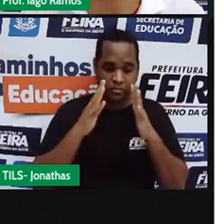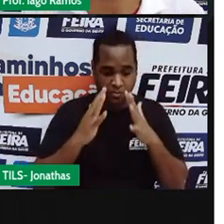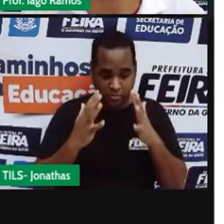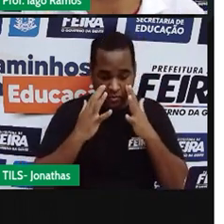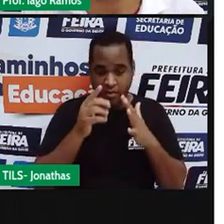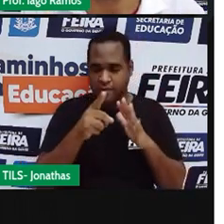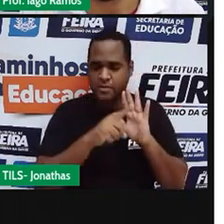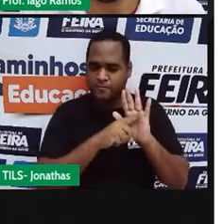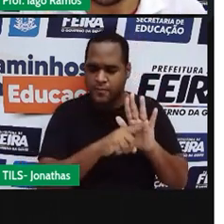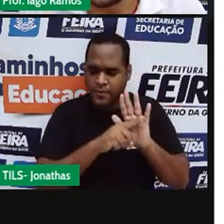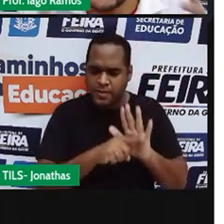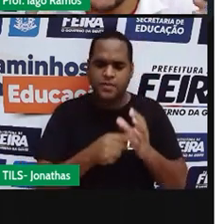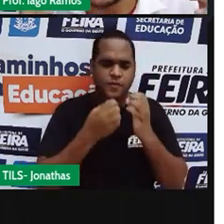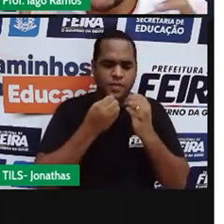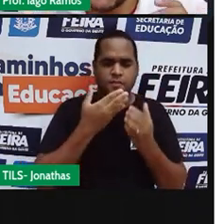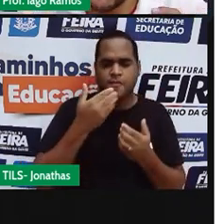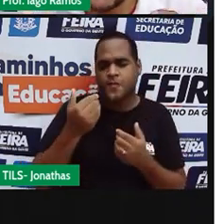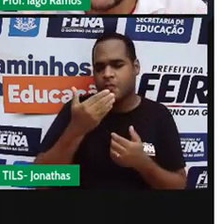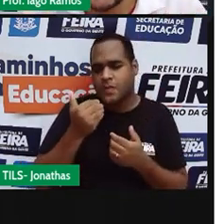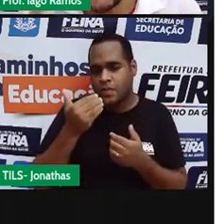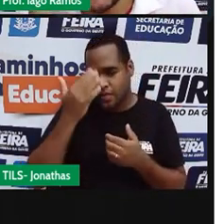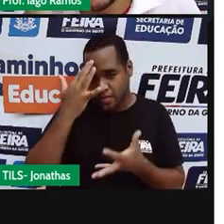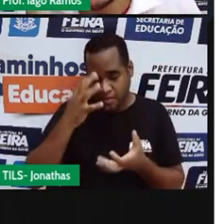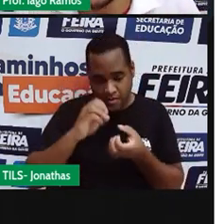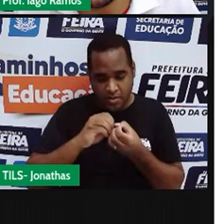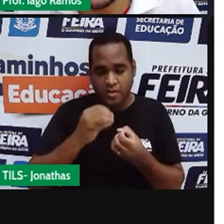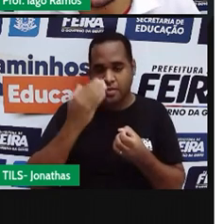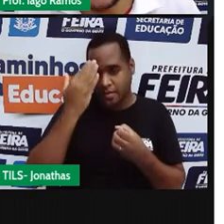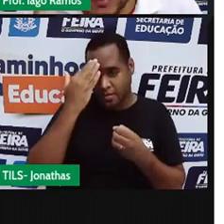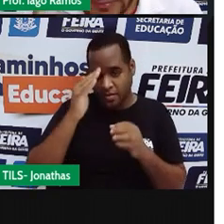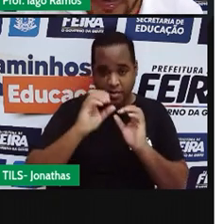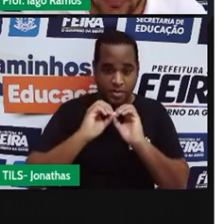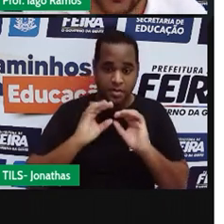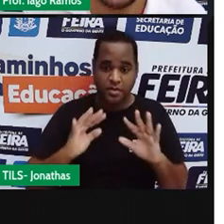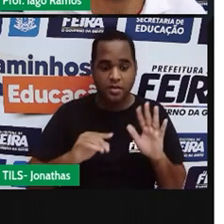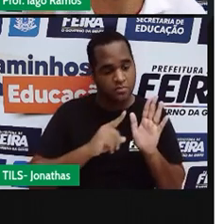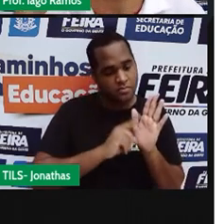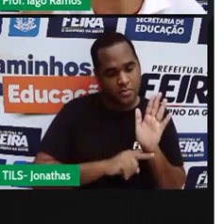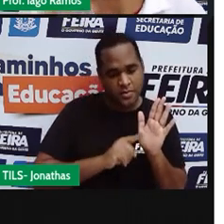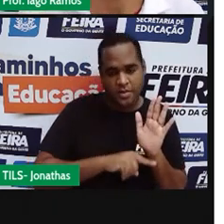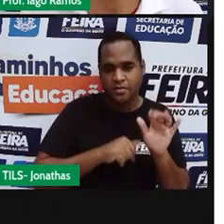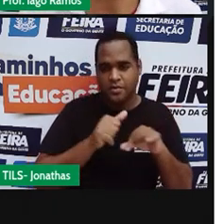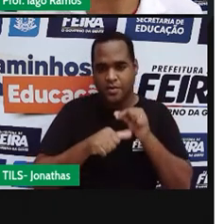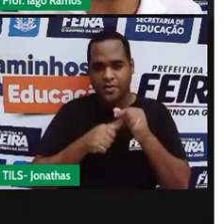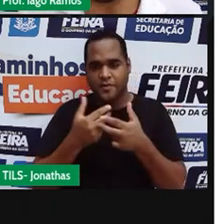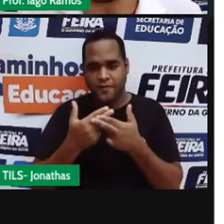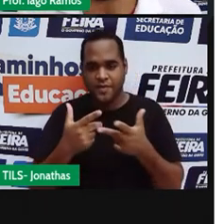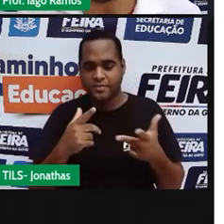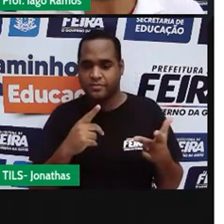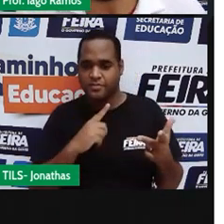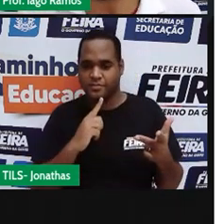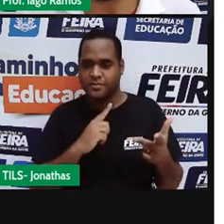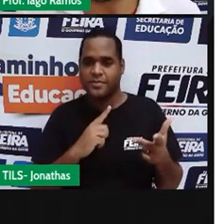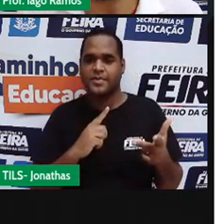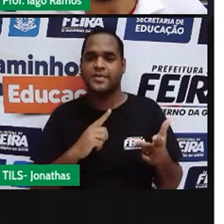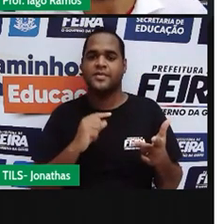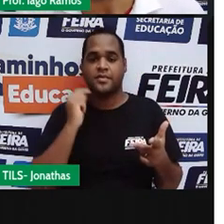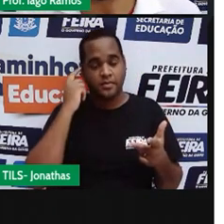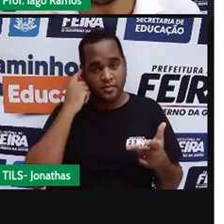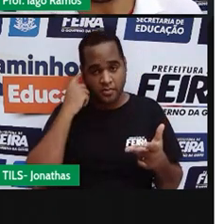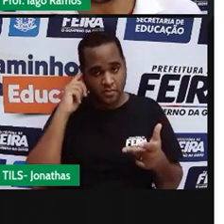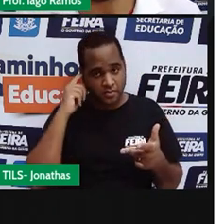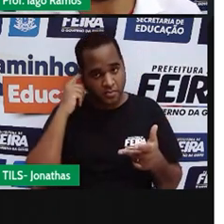vai ajudar você a melhorar a sua compreensão sobre a subtração com números inteiros. Belezinha? Bacana?